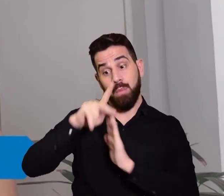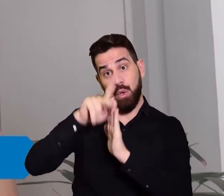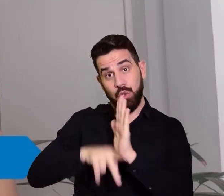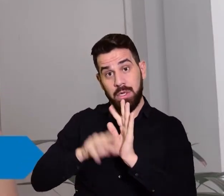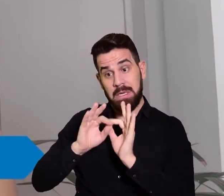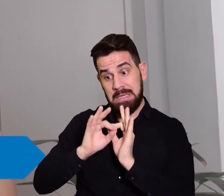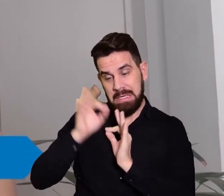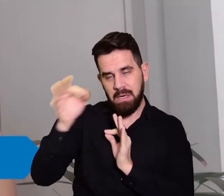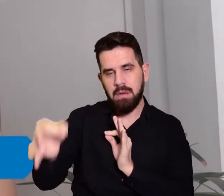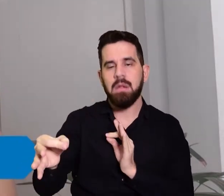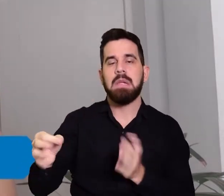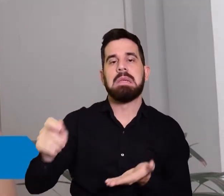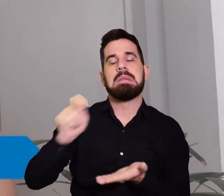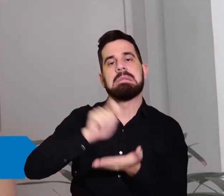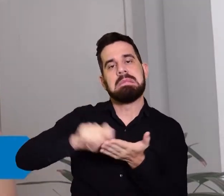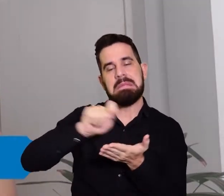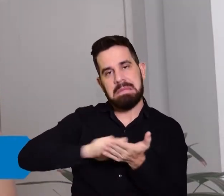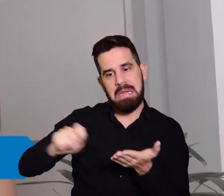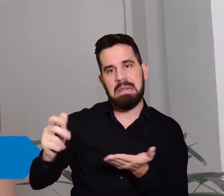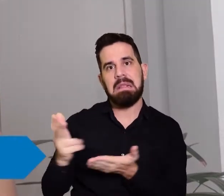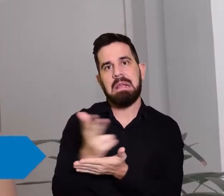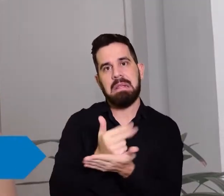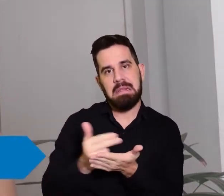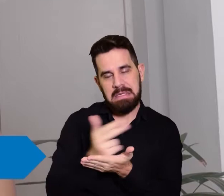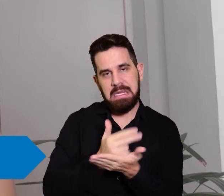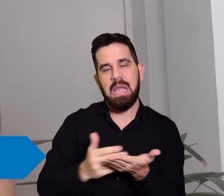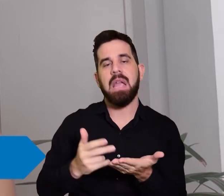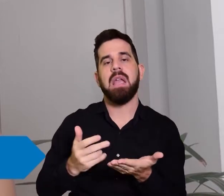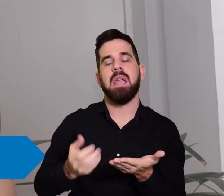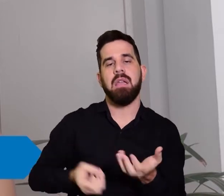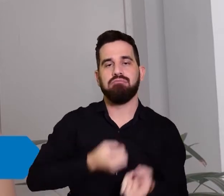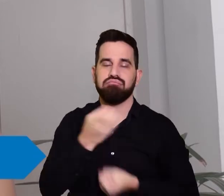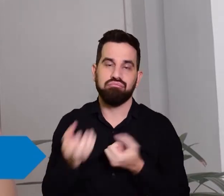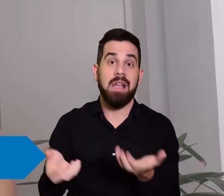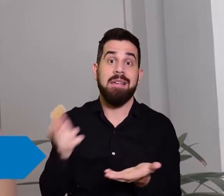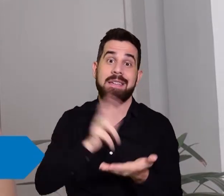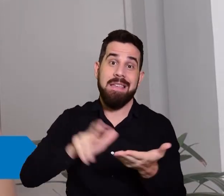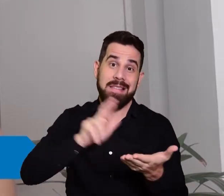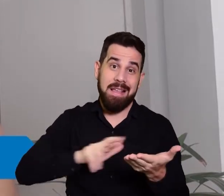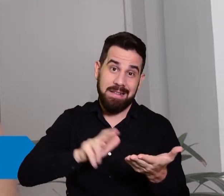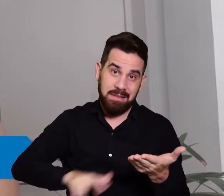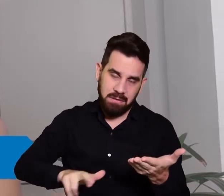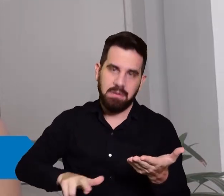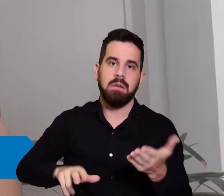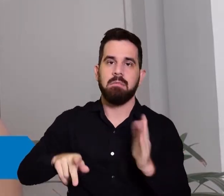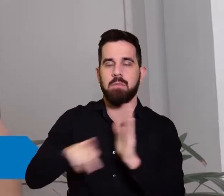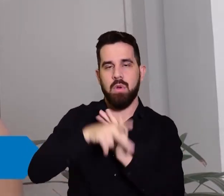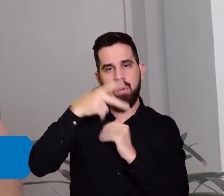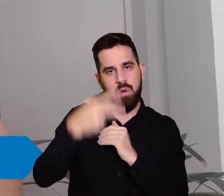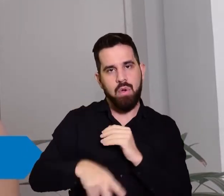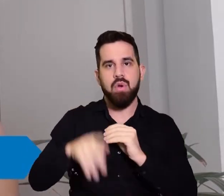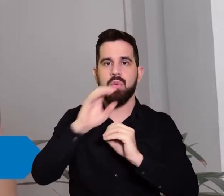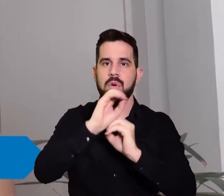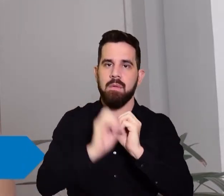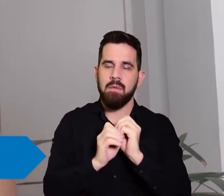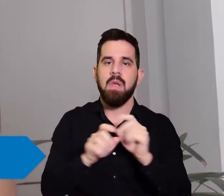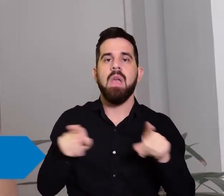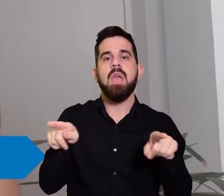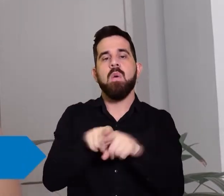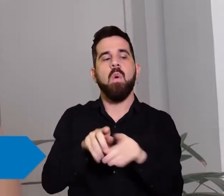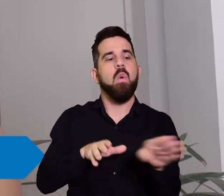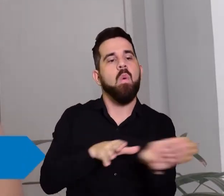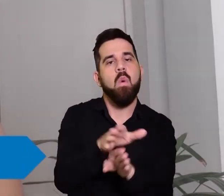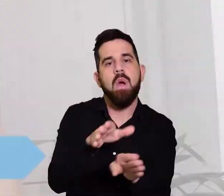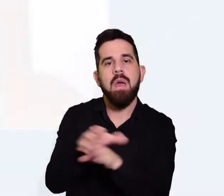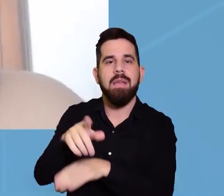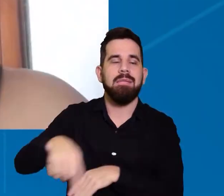de escrita, desenho e redação da Faculdade de Medicina da UFG produz conteúdos para orientar estudantes do ensino médio.